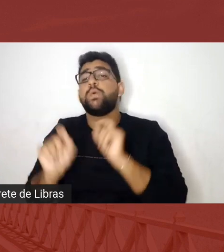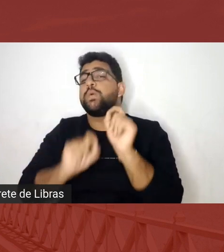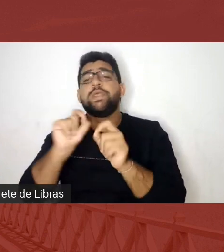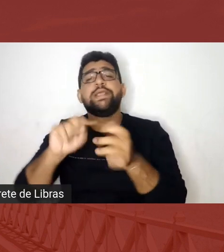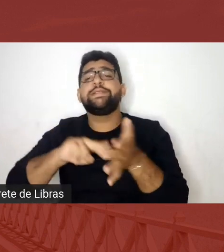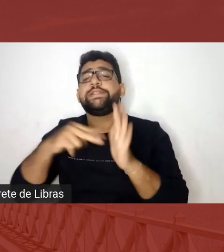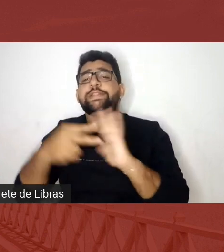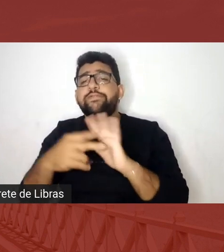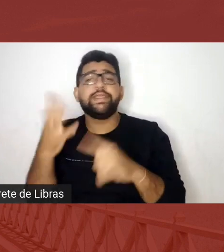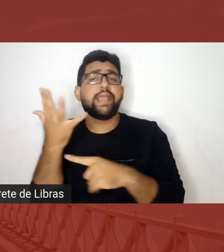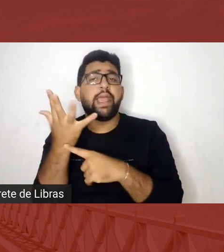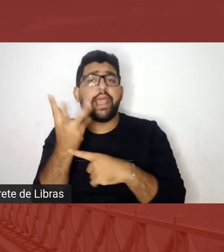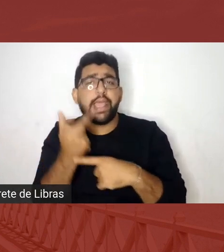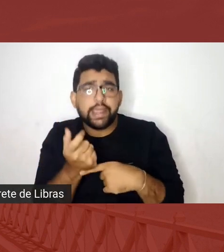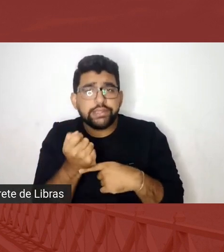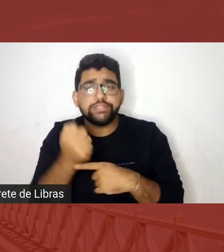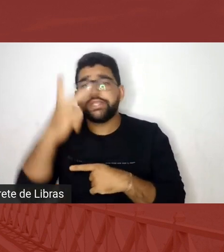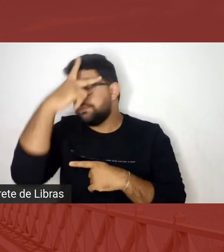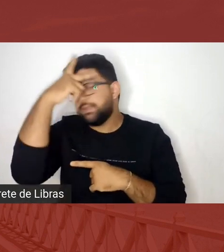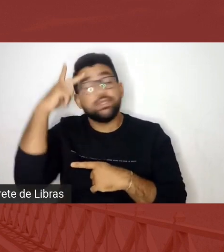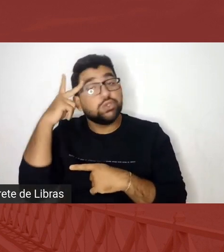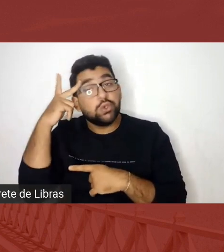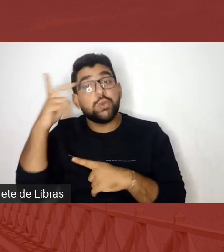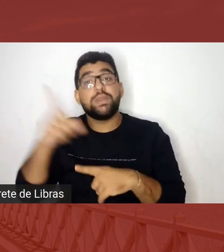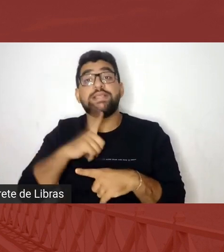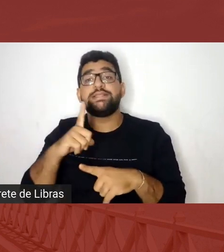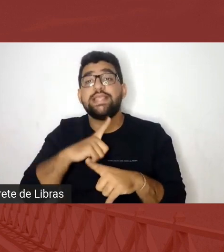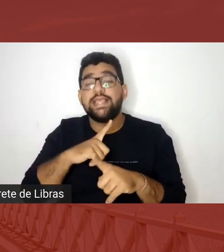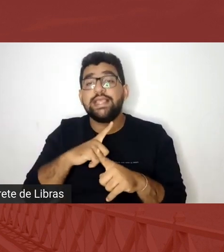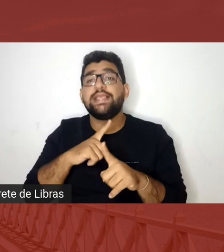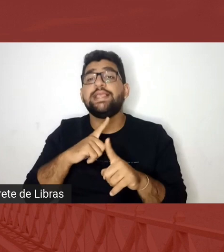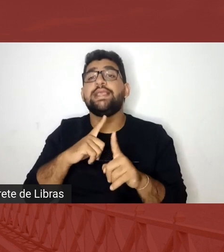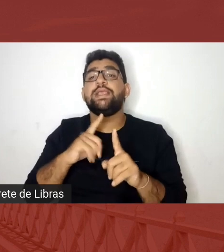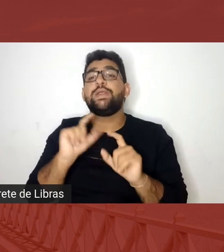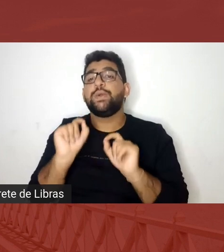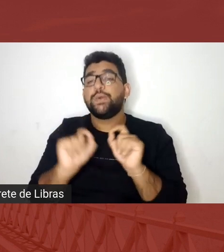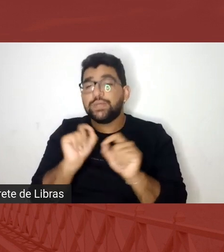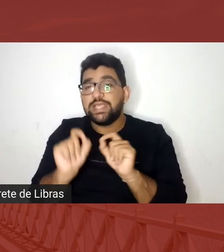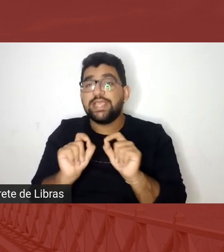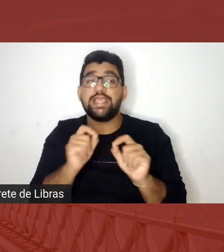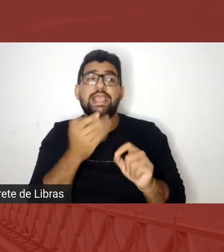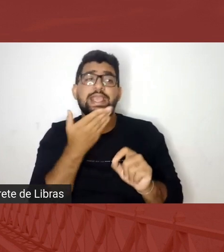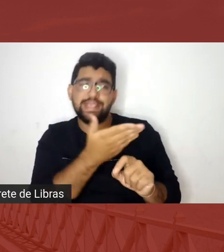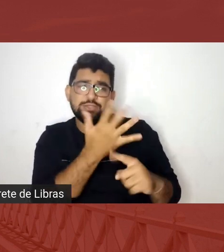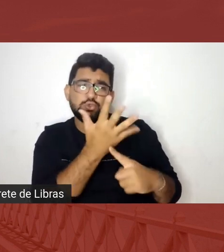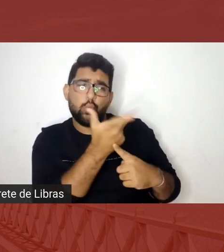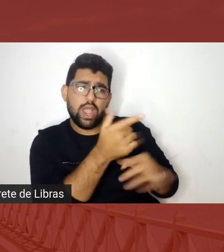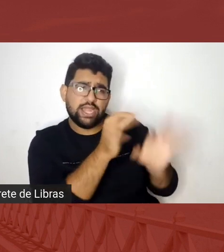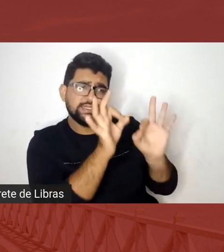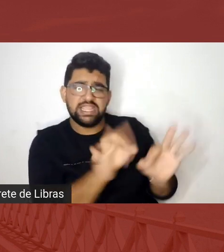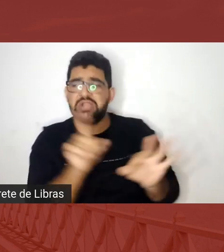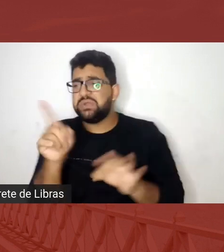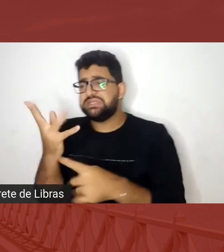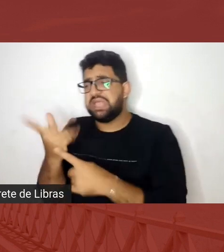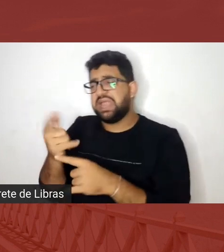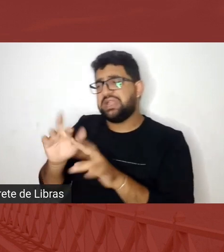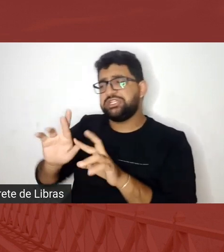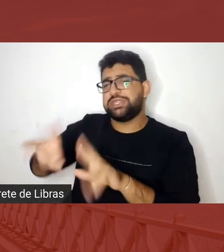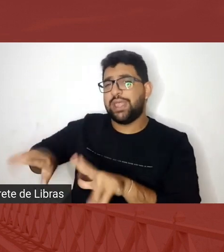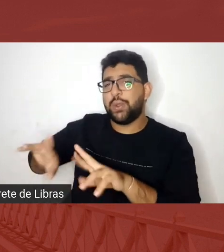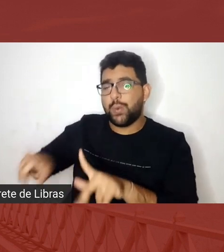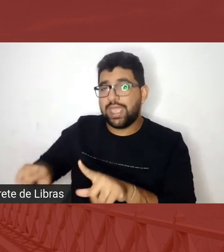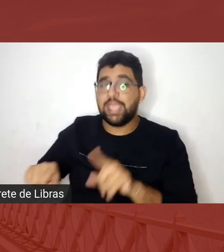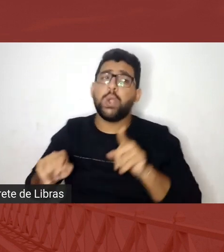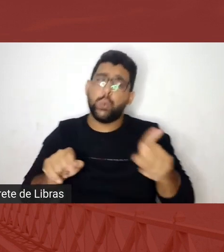as pessoas agora, tem, tem um termômetro, aí tem alguma coisa que diz, isso é arte, isso não é, isso não, isso faz parte da